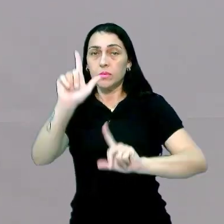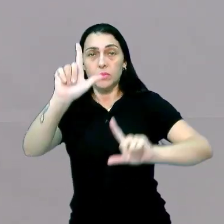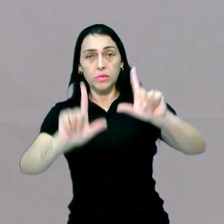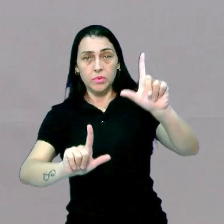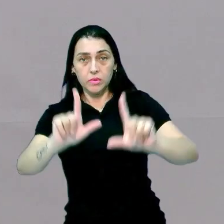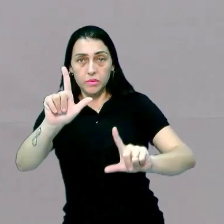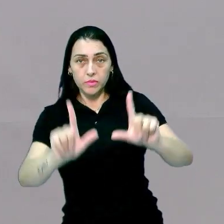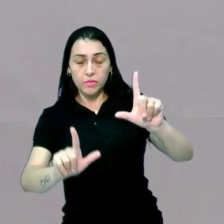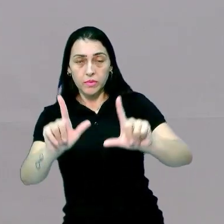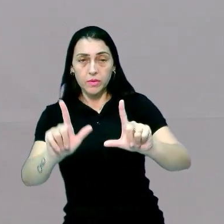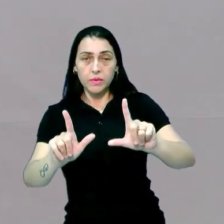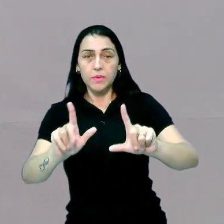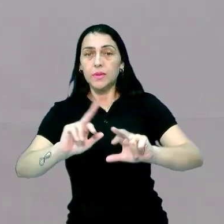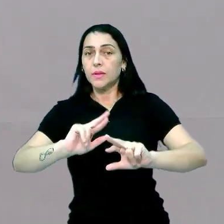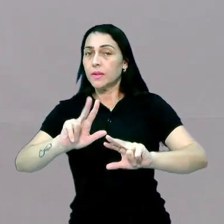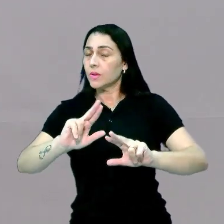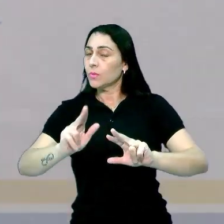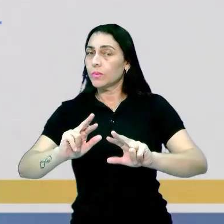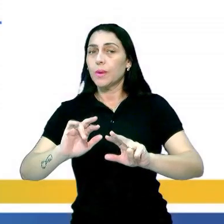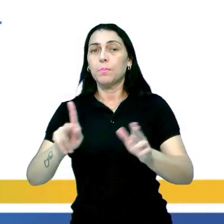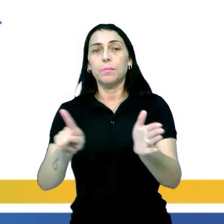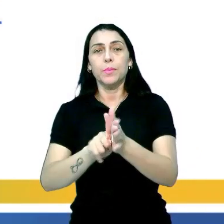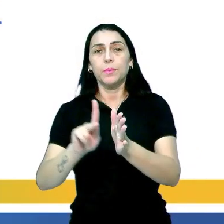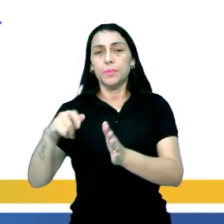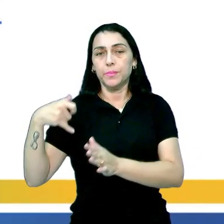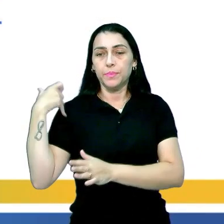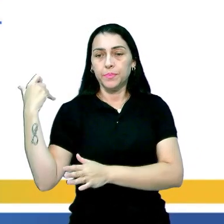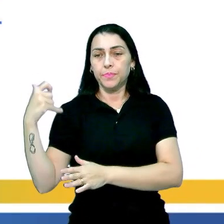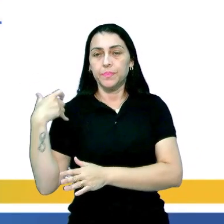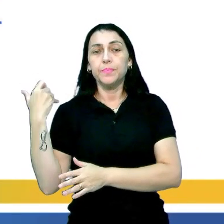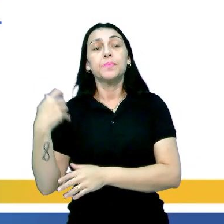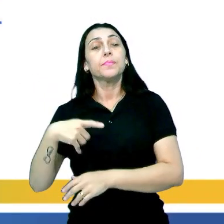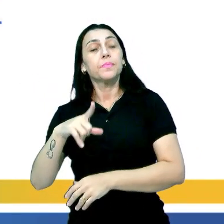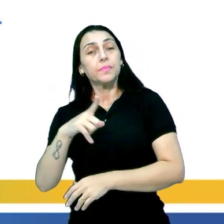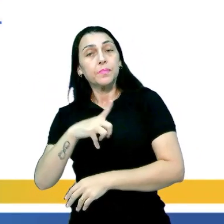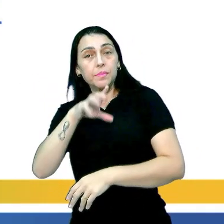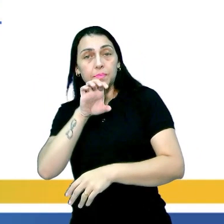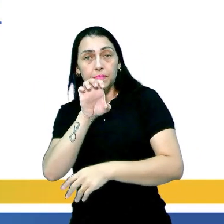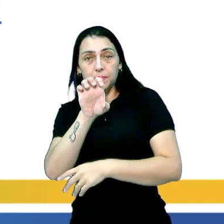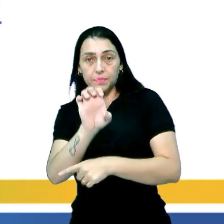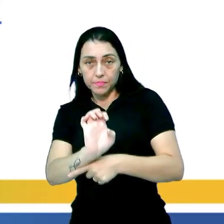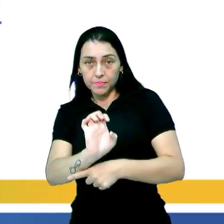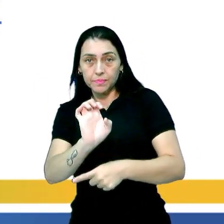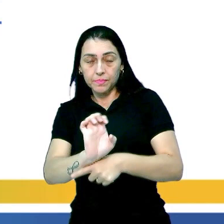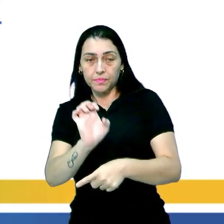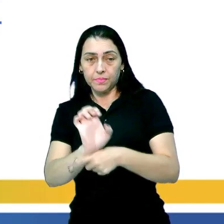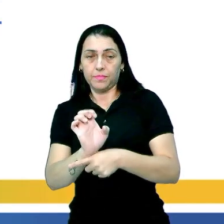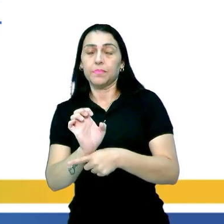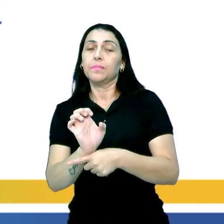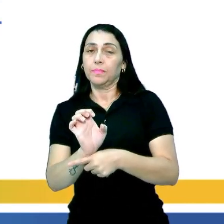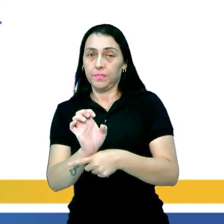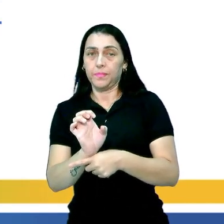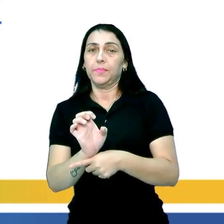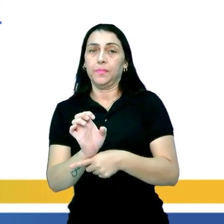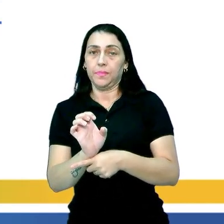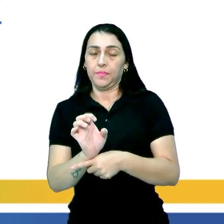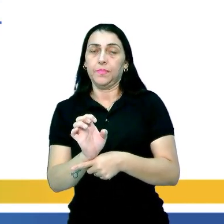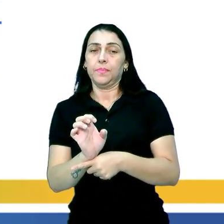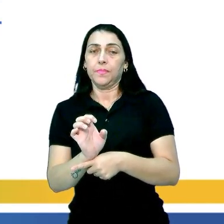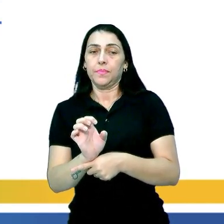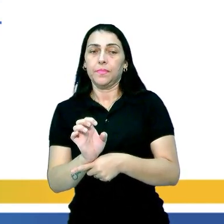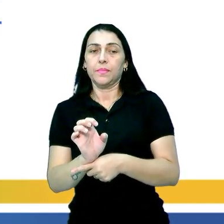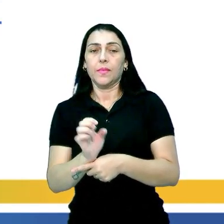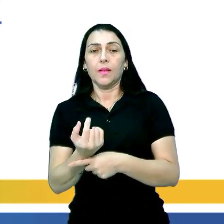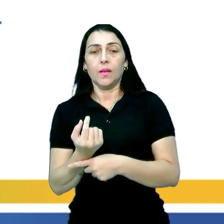TV, então, não se restringe à idade, ok? E nós temos apenas aqui a letra E que nos restou, vários